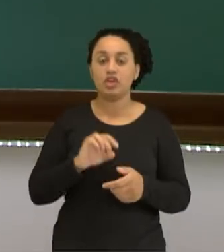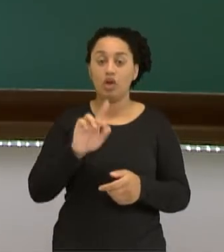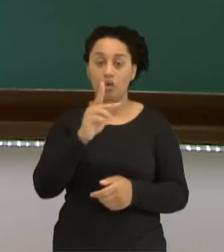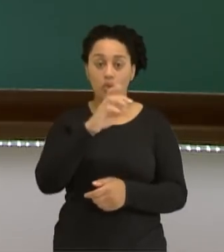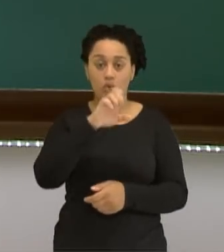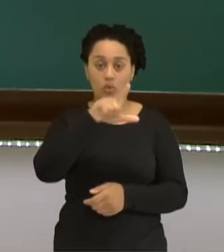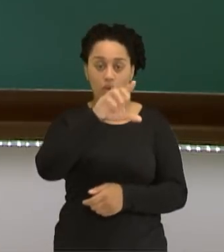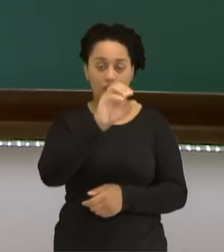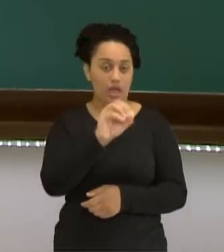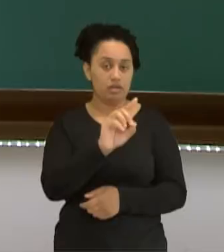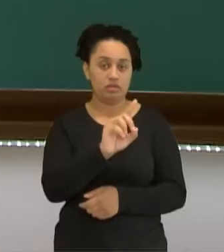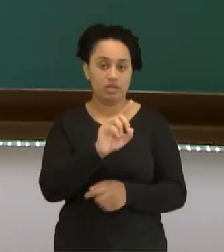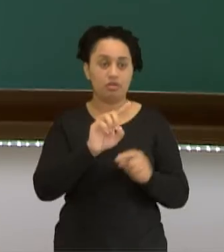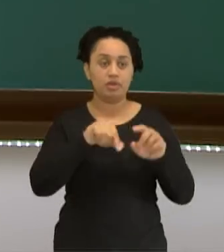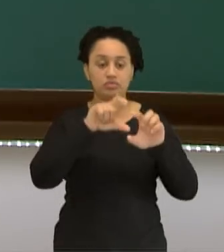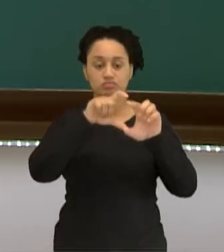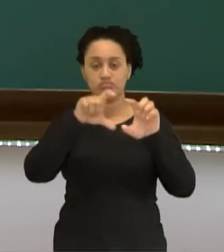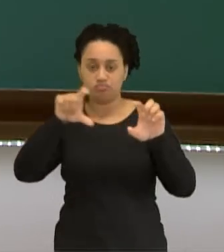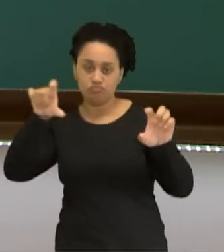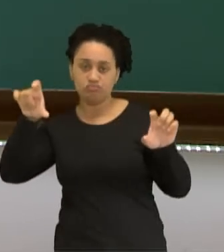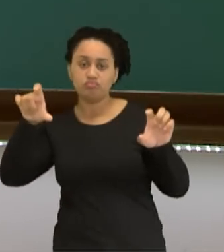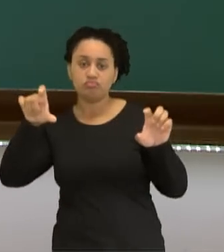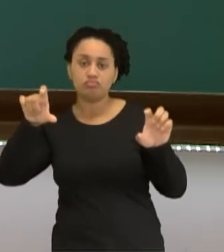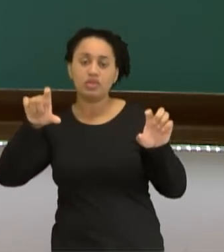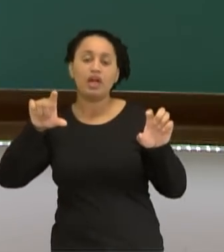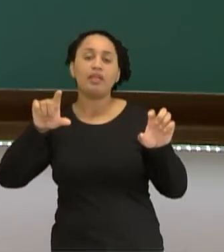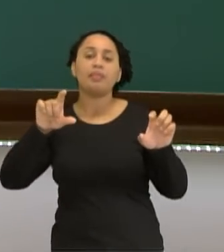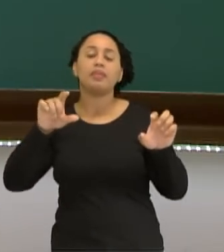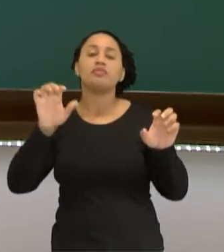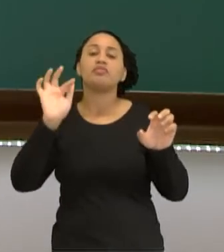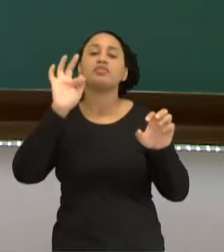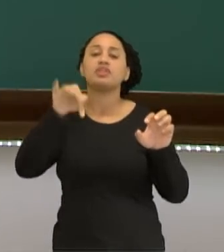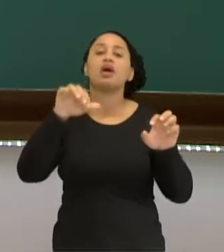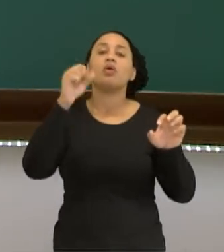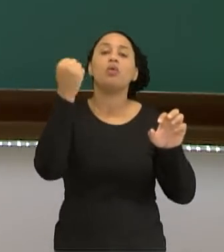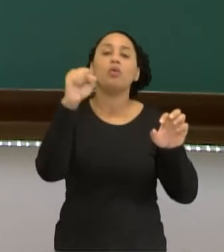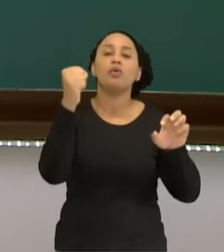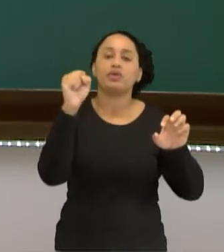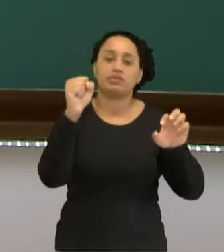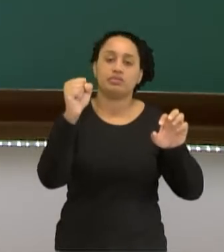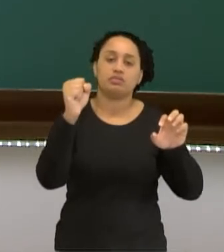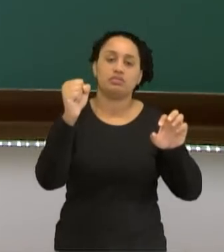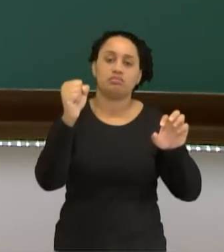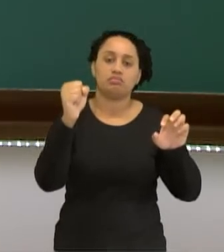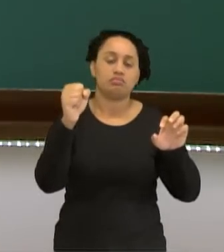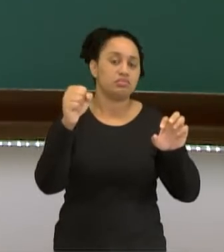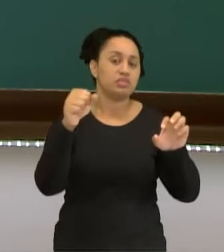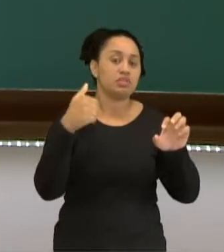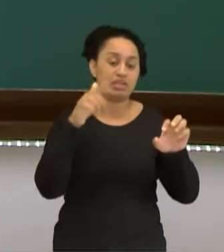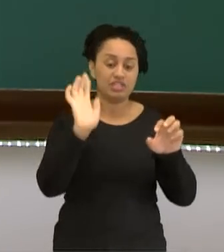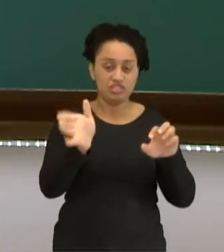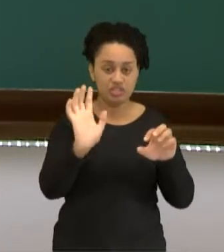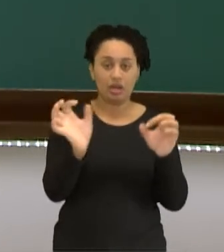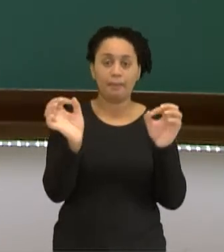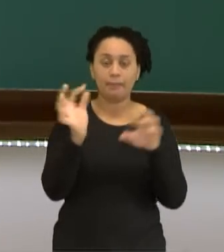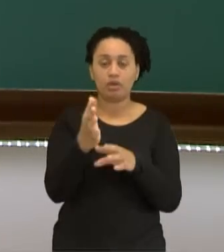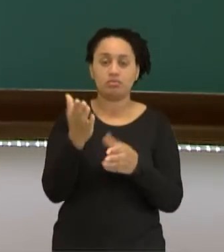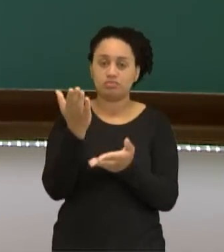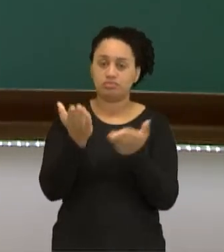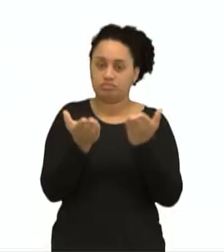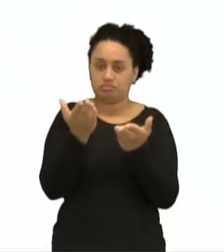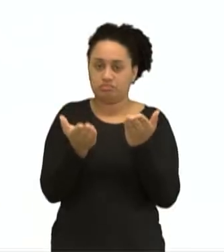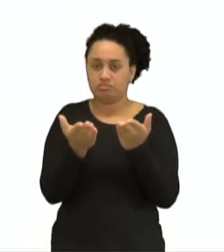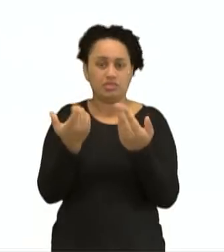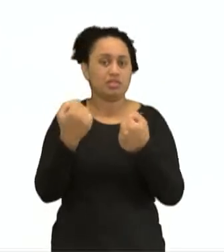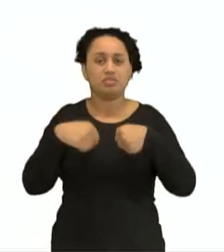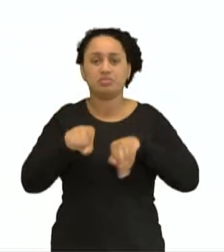criptônio, xenônio e randônio, todos eles terminam com oito elétrons na última camada. E eles já estão estáveis. Portanto,